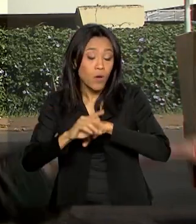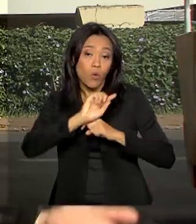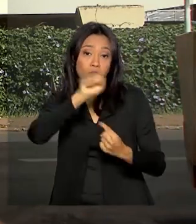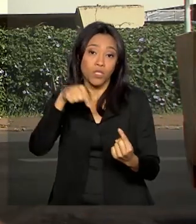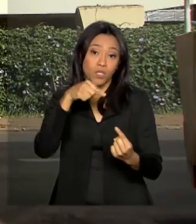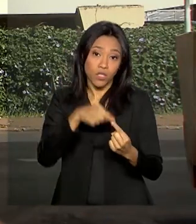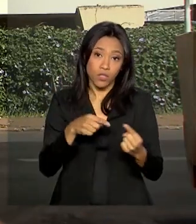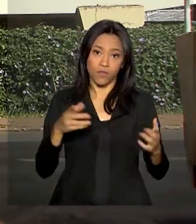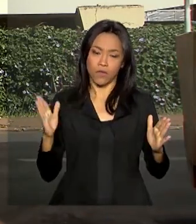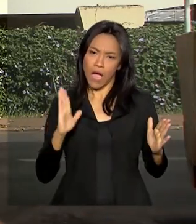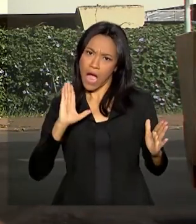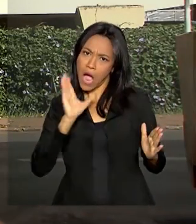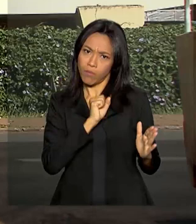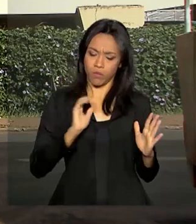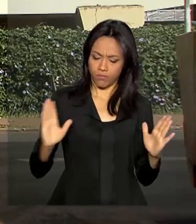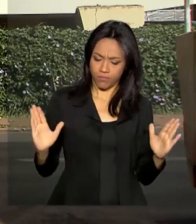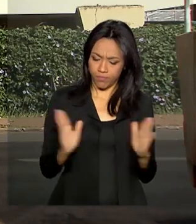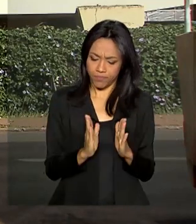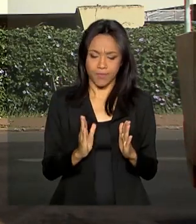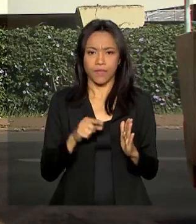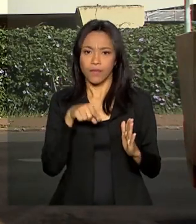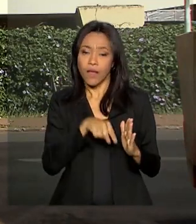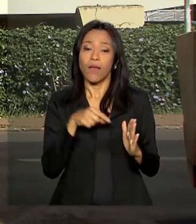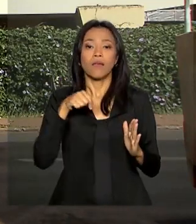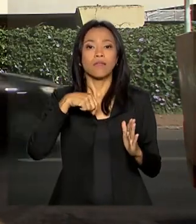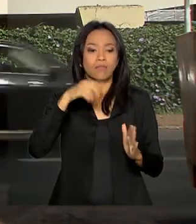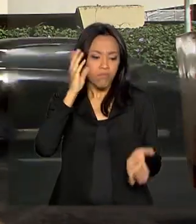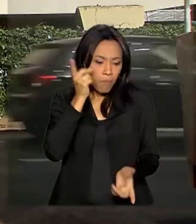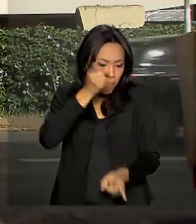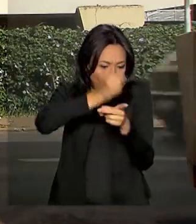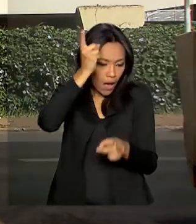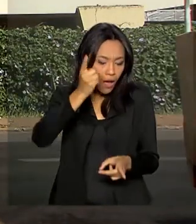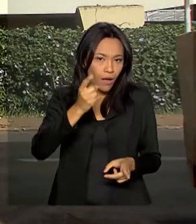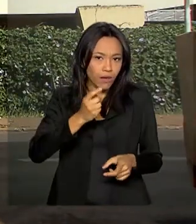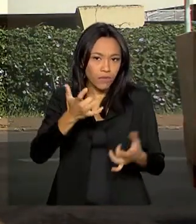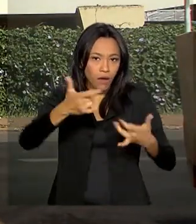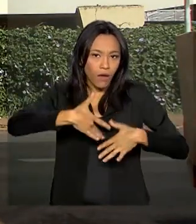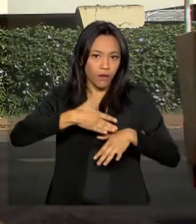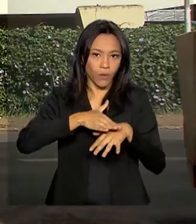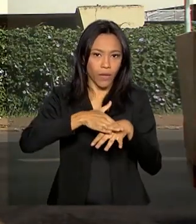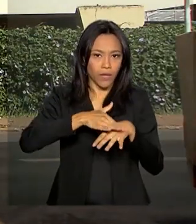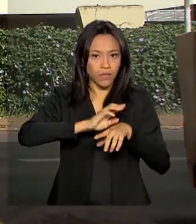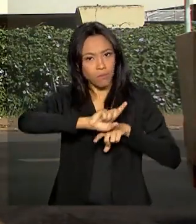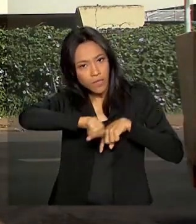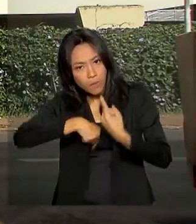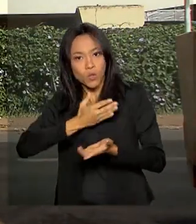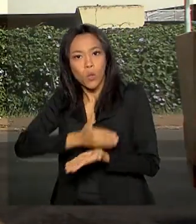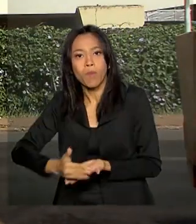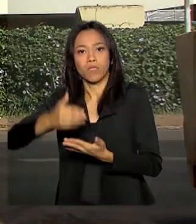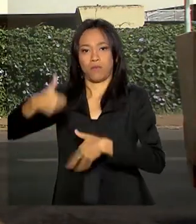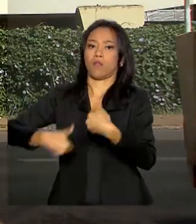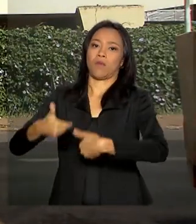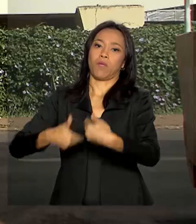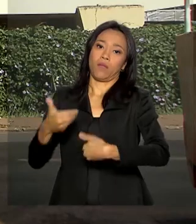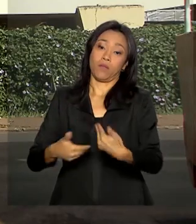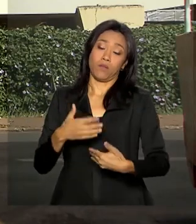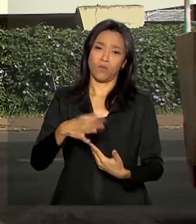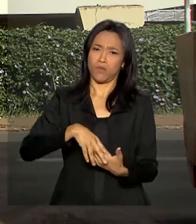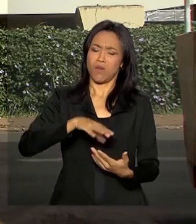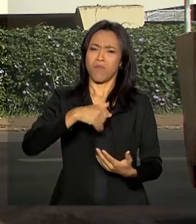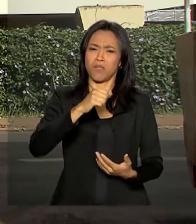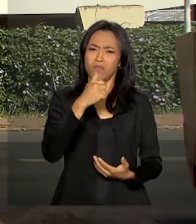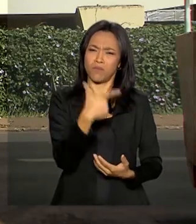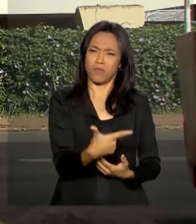entre o diagnóstico e o início do tratamento. Atualmente, estima-se que mais de 860 mil